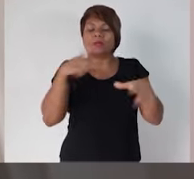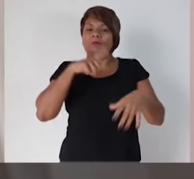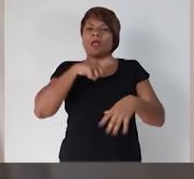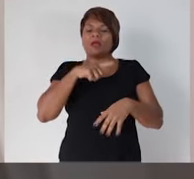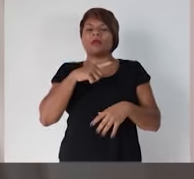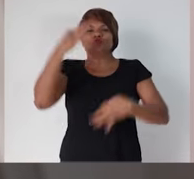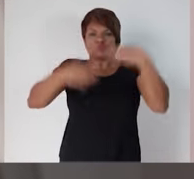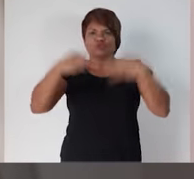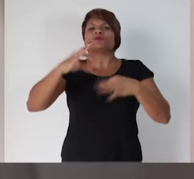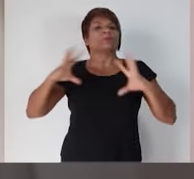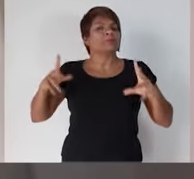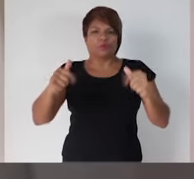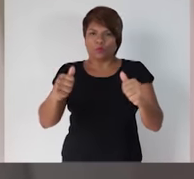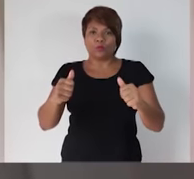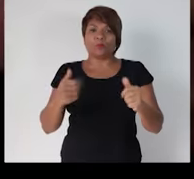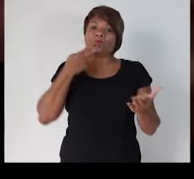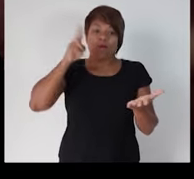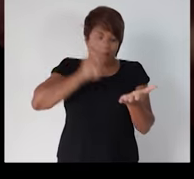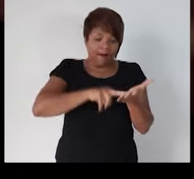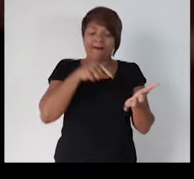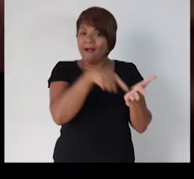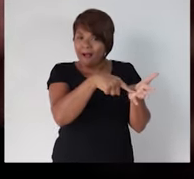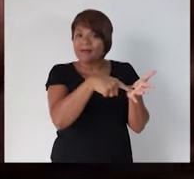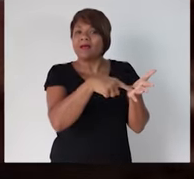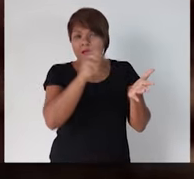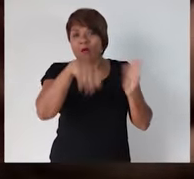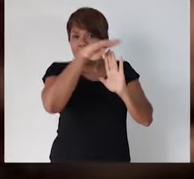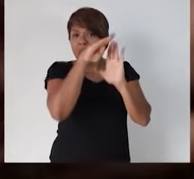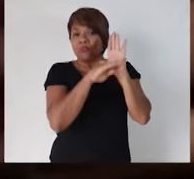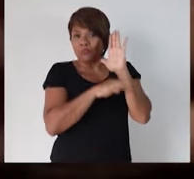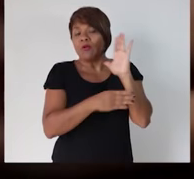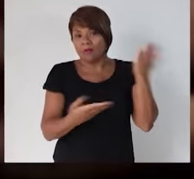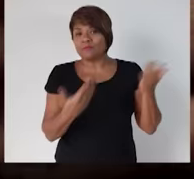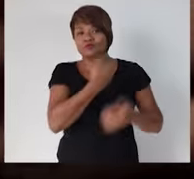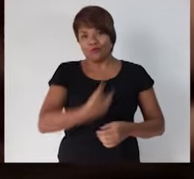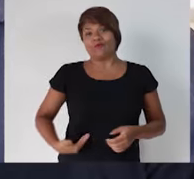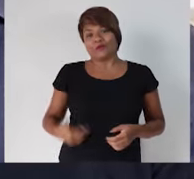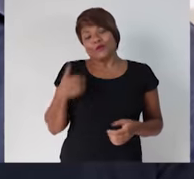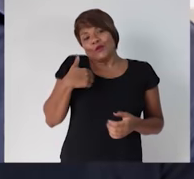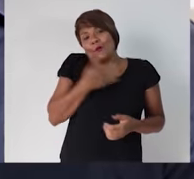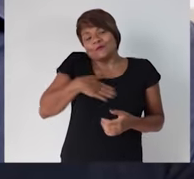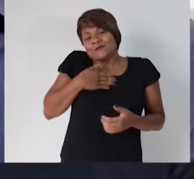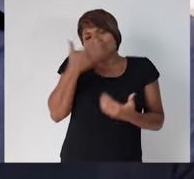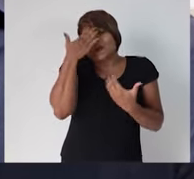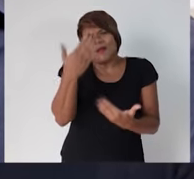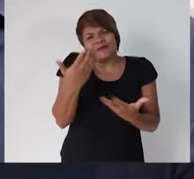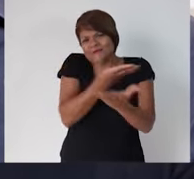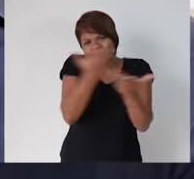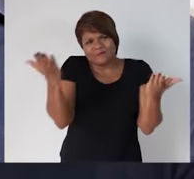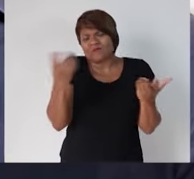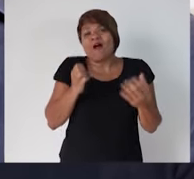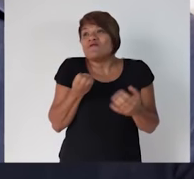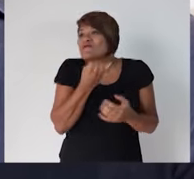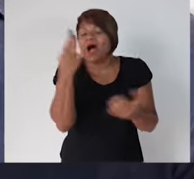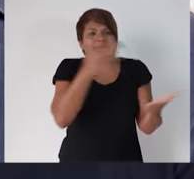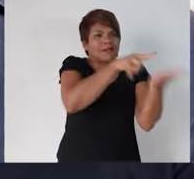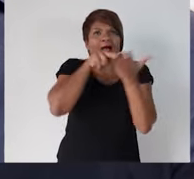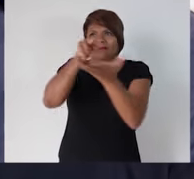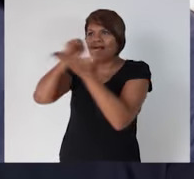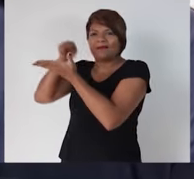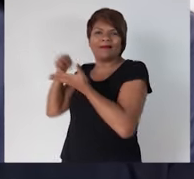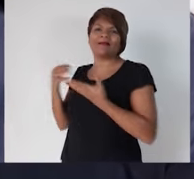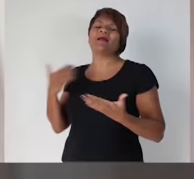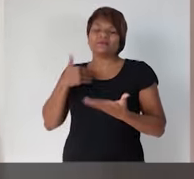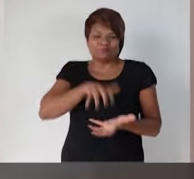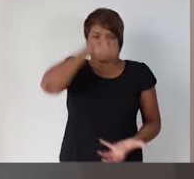e garanta que haja justiça para todo mundo. Então essa carta aqui é um programa de governo. E eu quero agradecer muito a todas as centenas